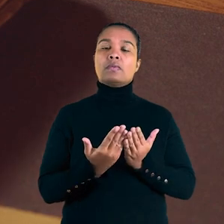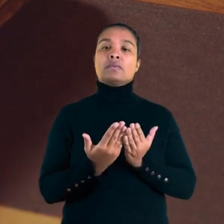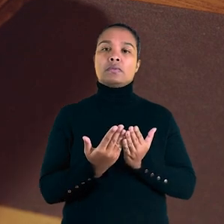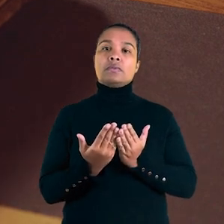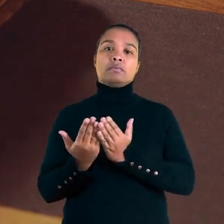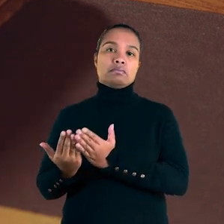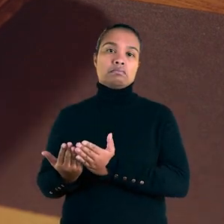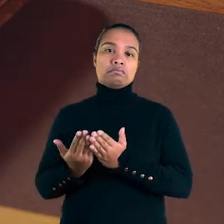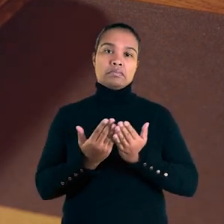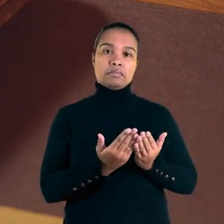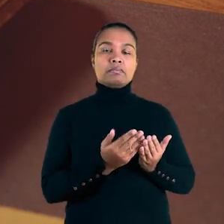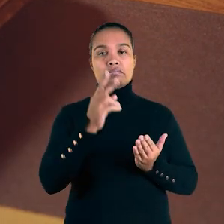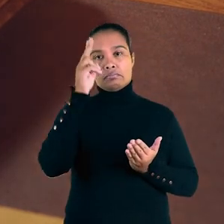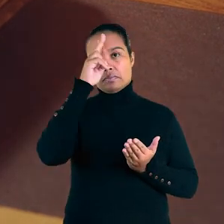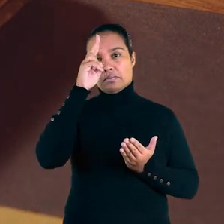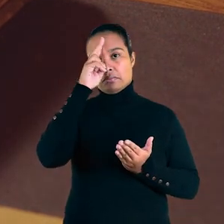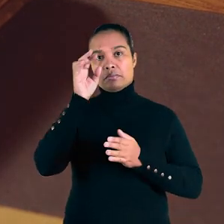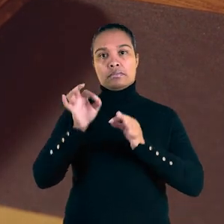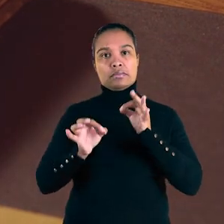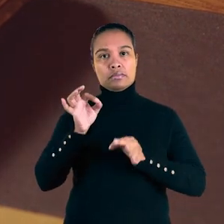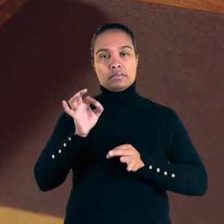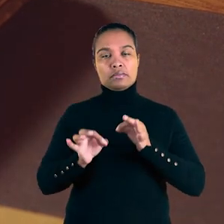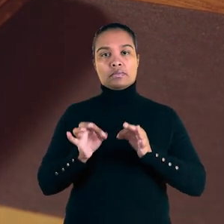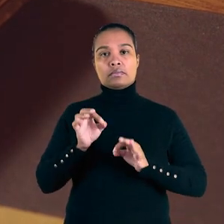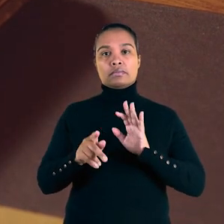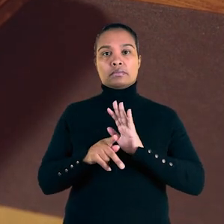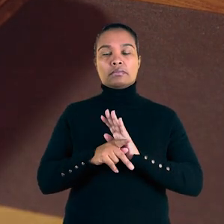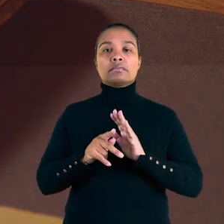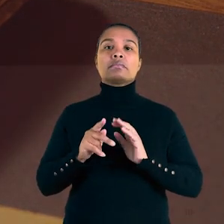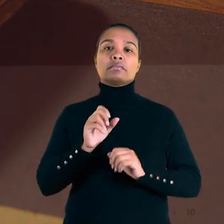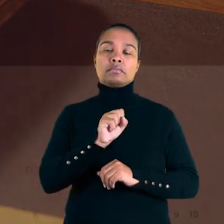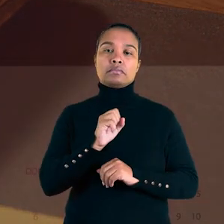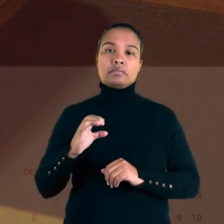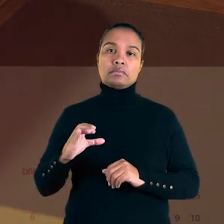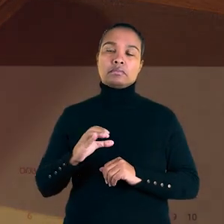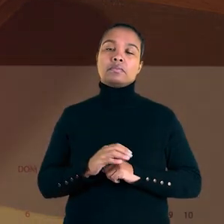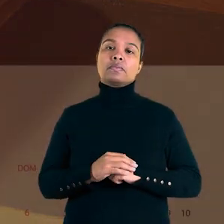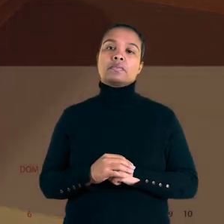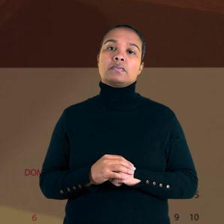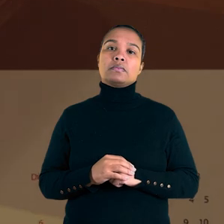livros que integram acervo histórico da Justiça do Trabalho catarinense.